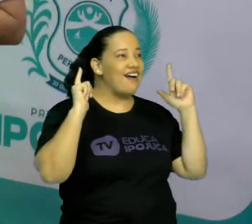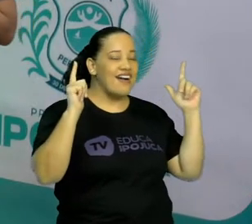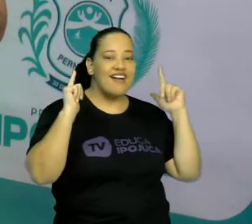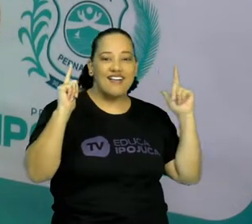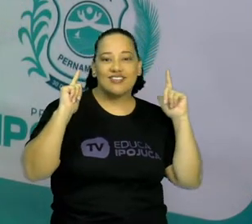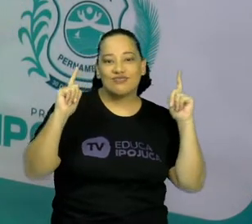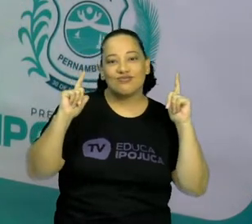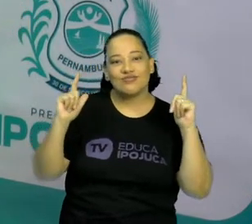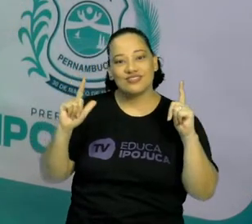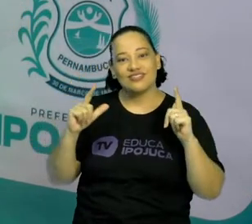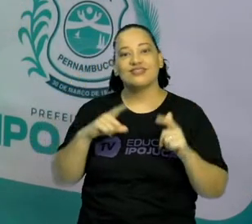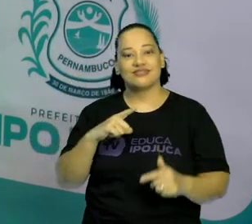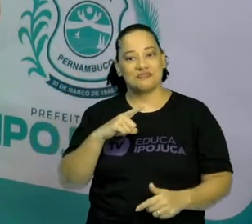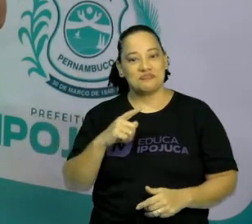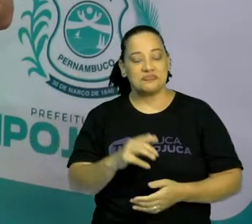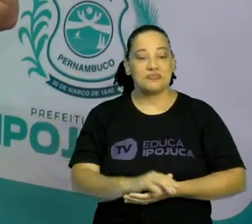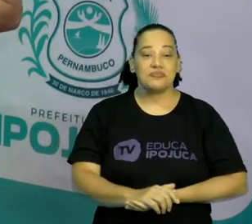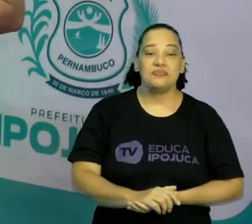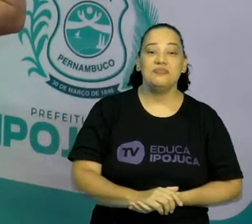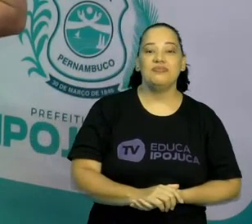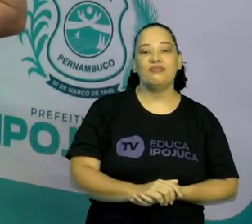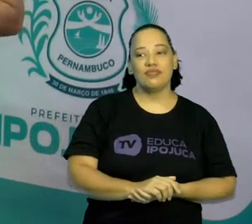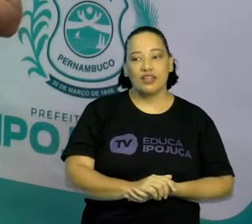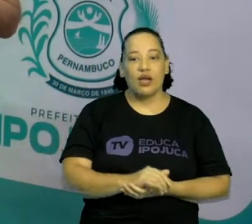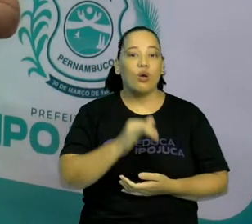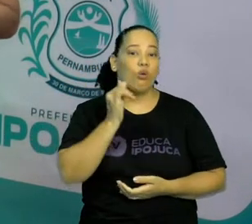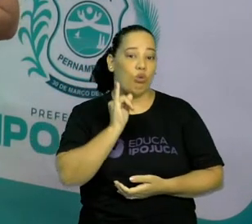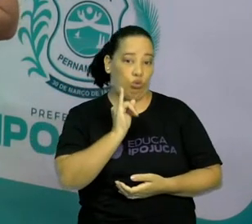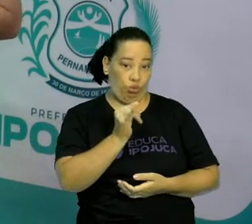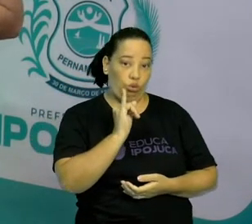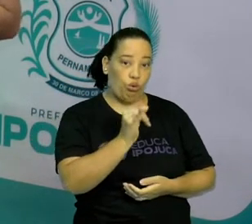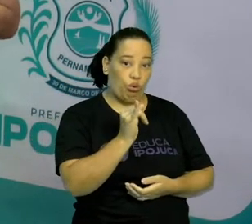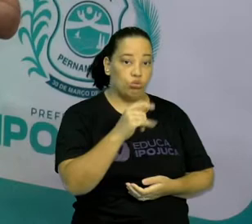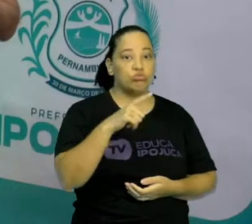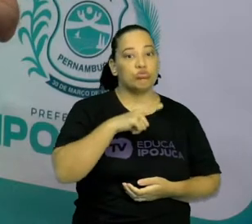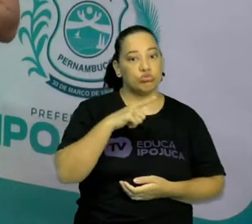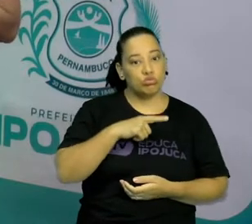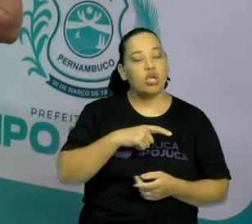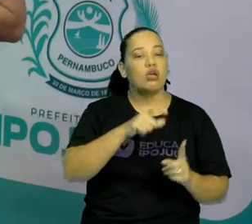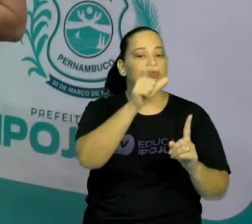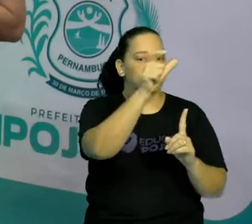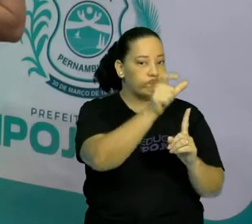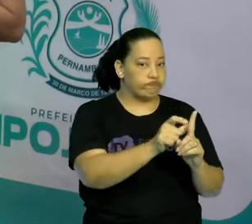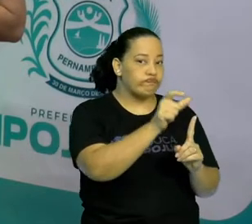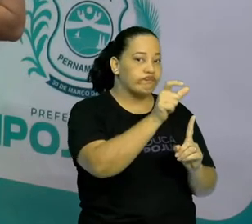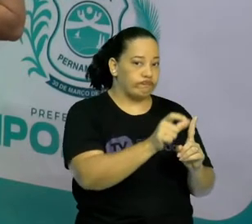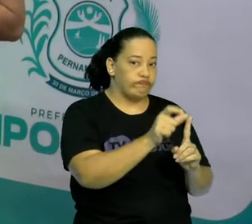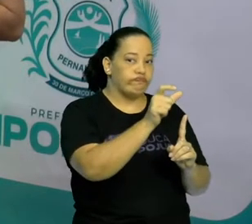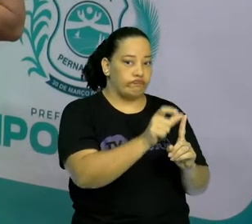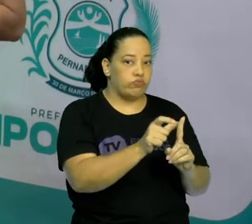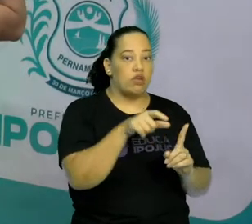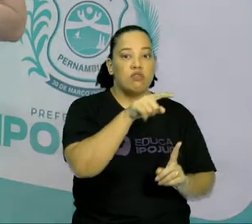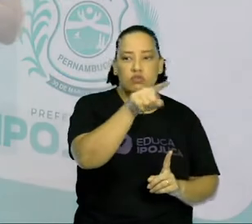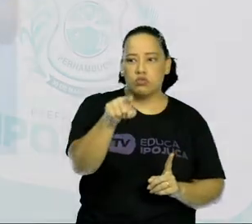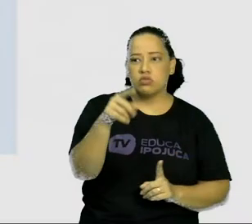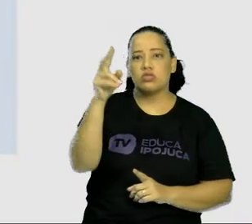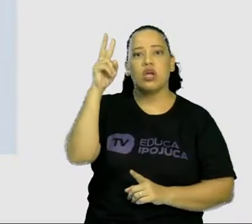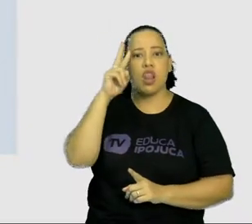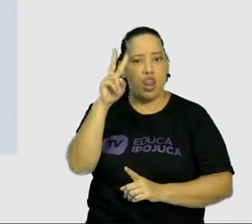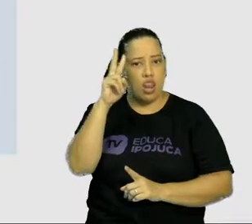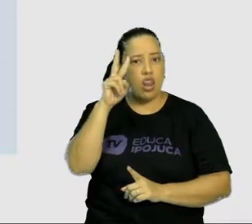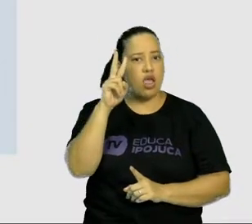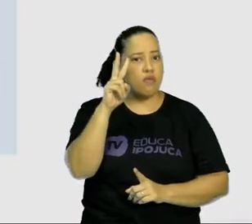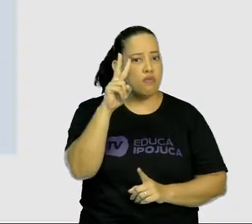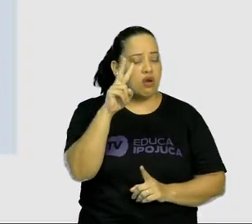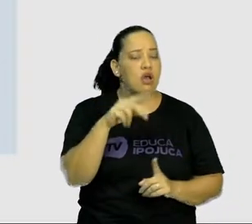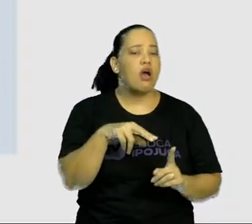Bom, no conto, nós temos os personagens. E vocês lembram, crianças? Quais são os personagens da história